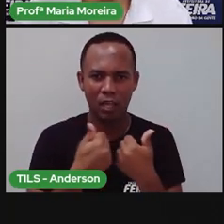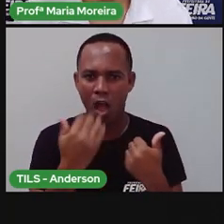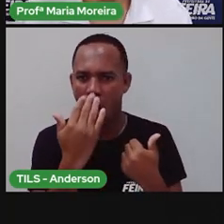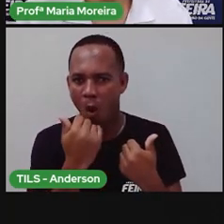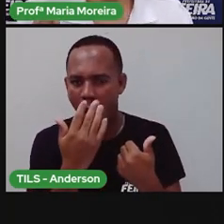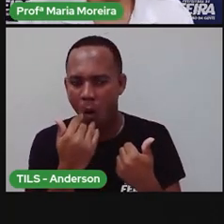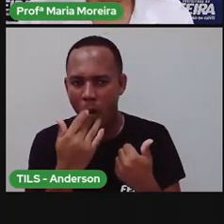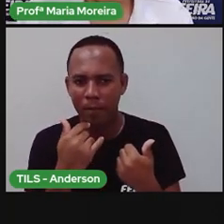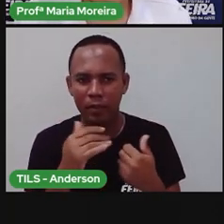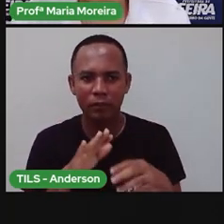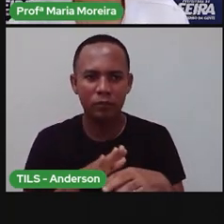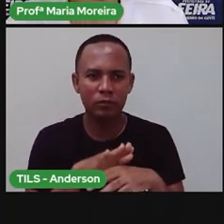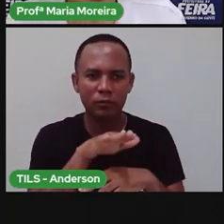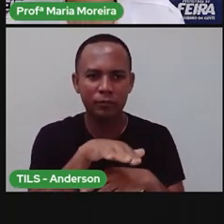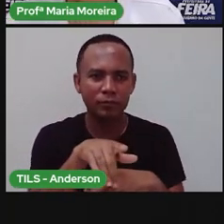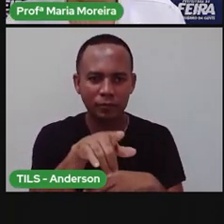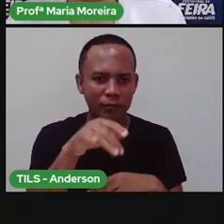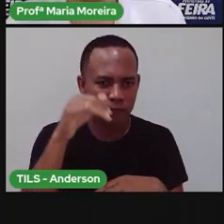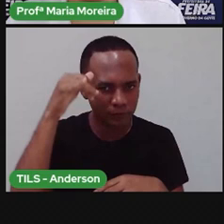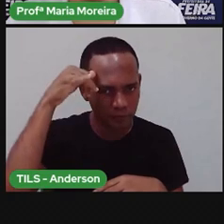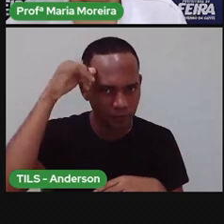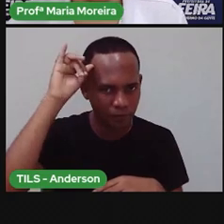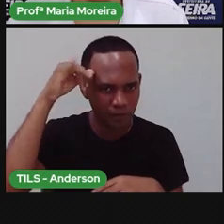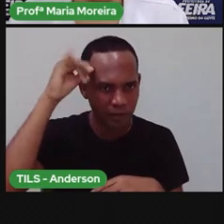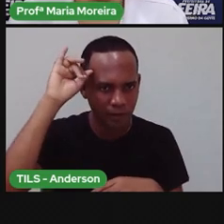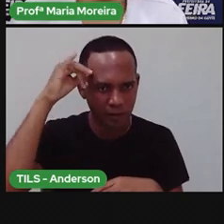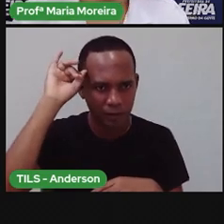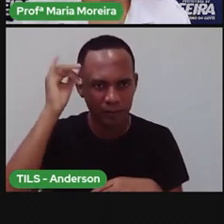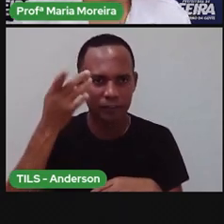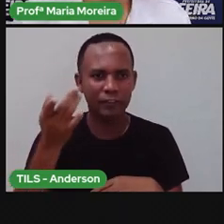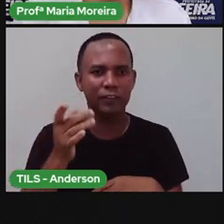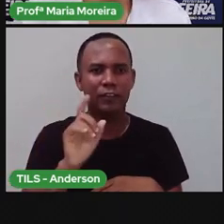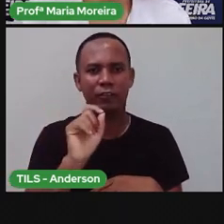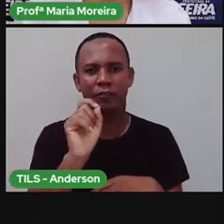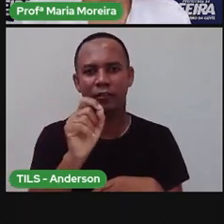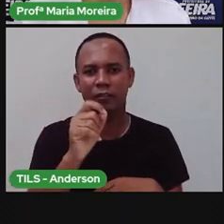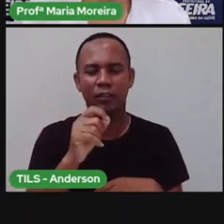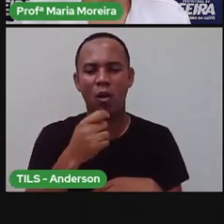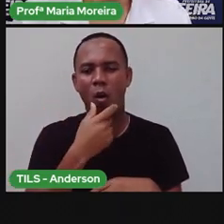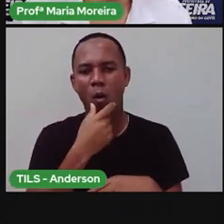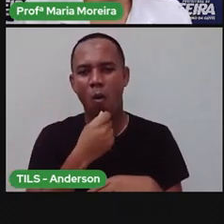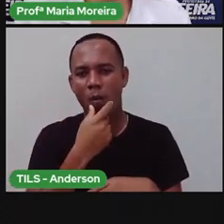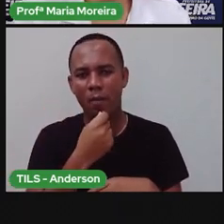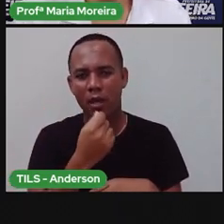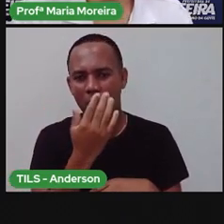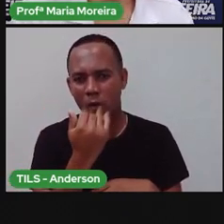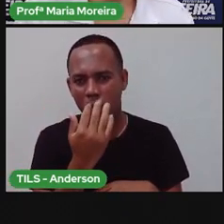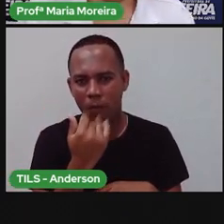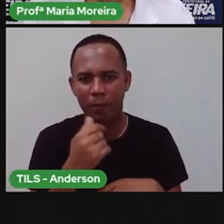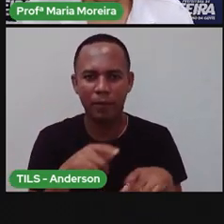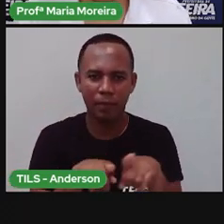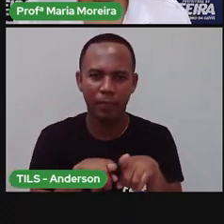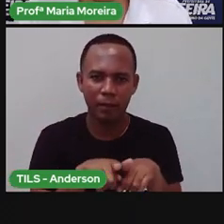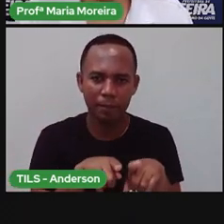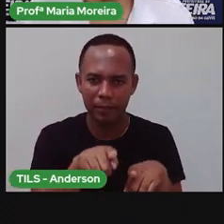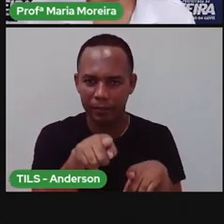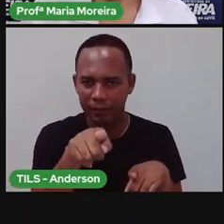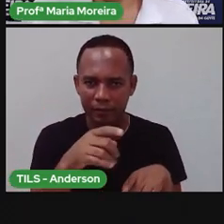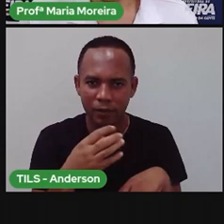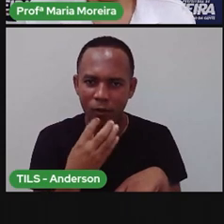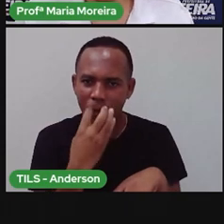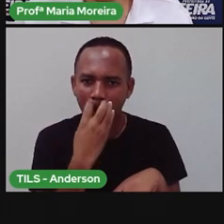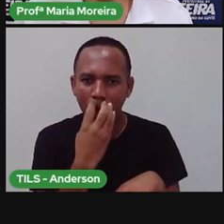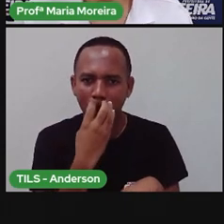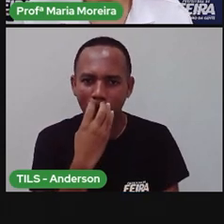por ele. E aí temos o quê? As vaquinhas, né? Que são alimentadas pelo ser humano. E temos aí a figura emblemática do Brasil.